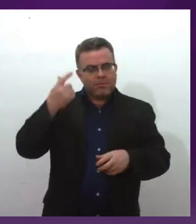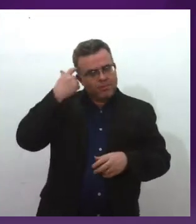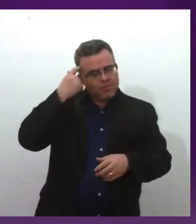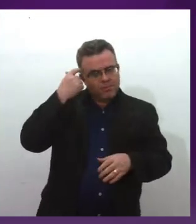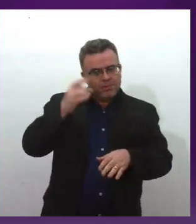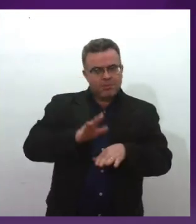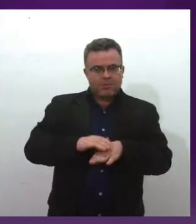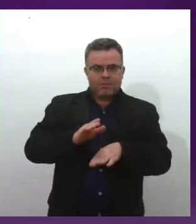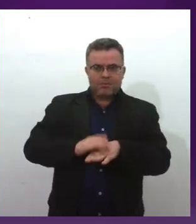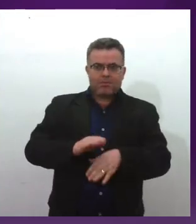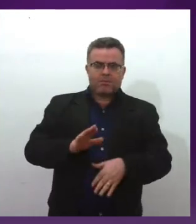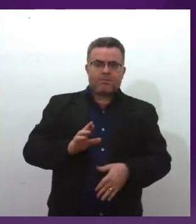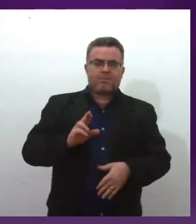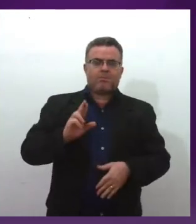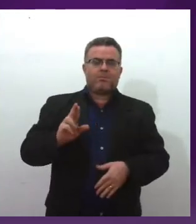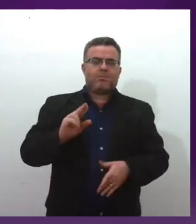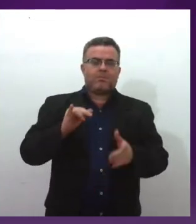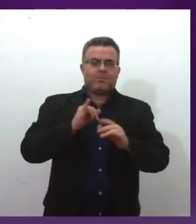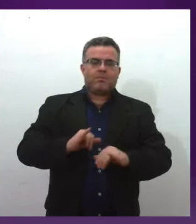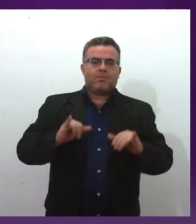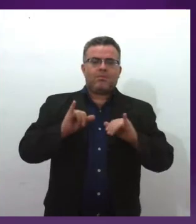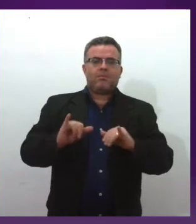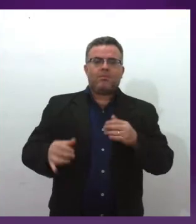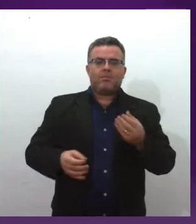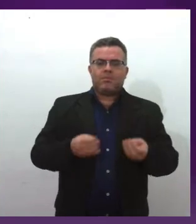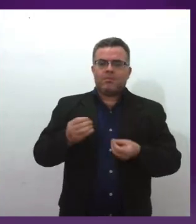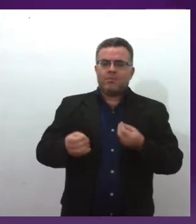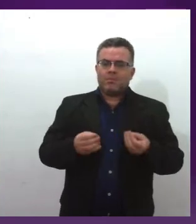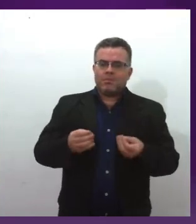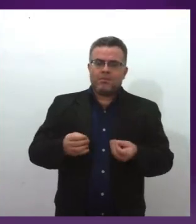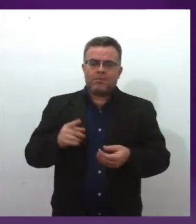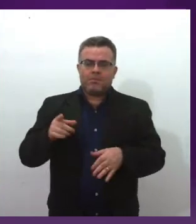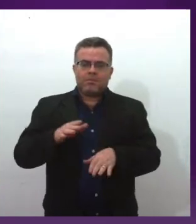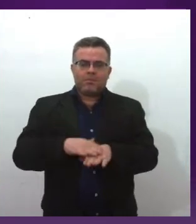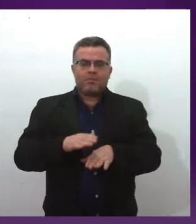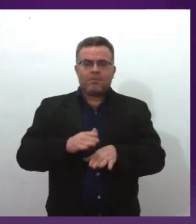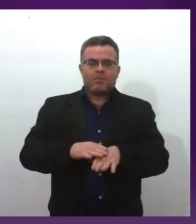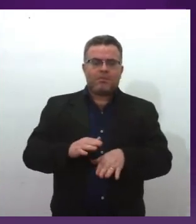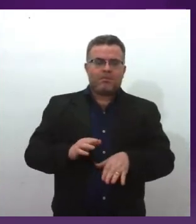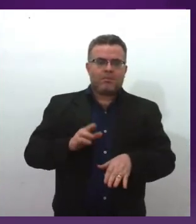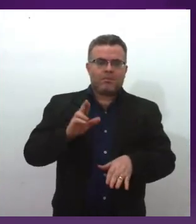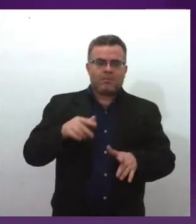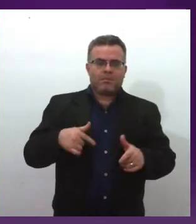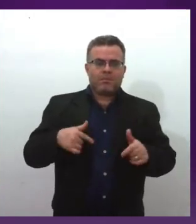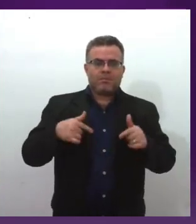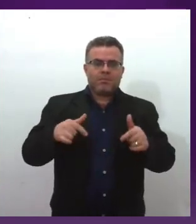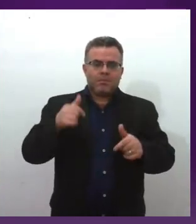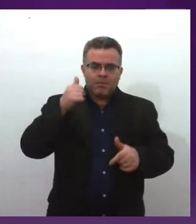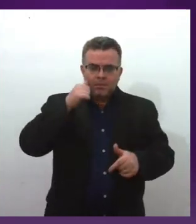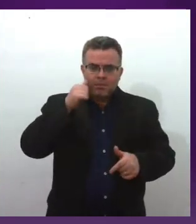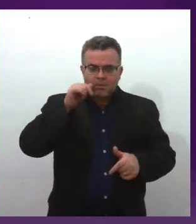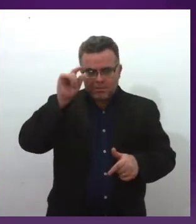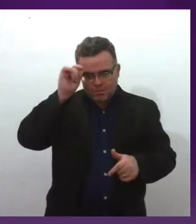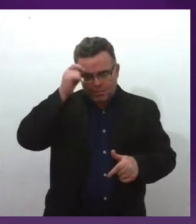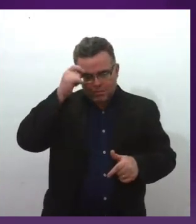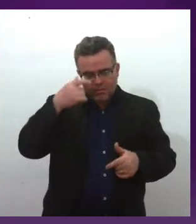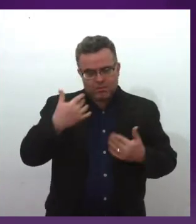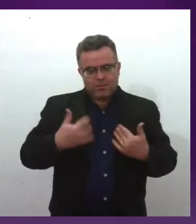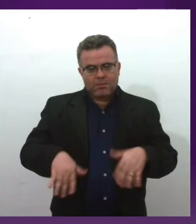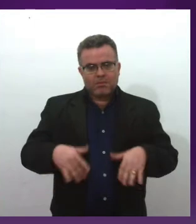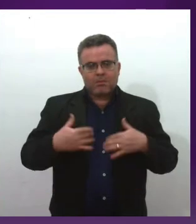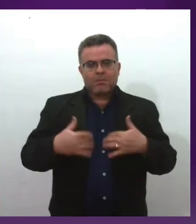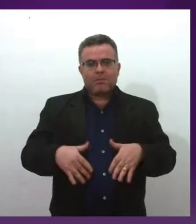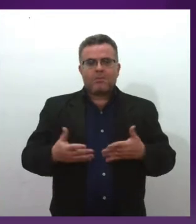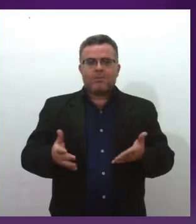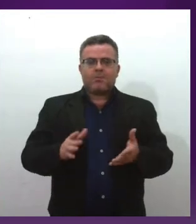Antonieta de Barros, instalei, coordenei, e é nome de uma organização de mulheres negras, ou seja, para